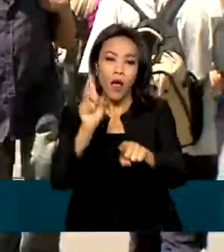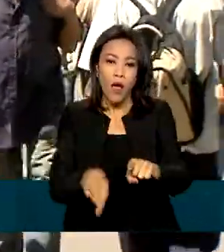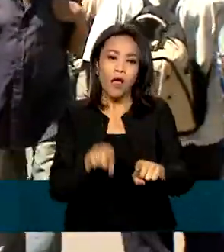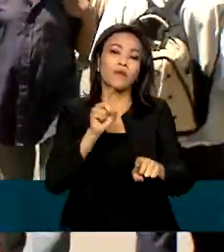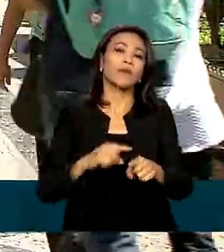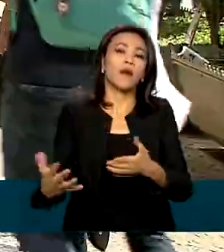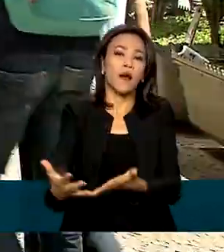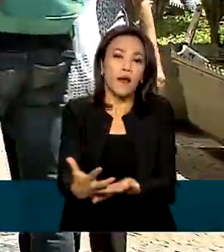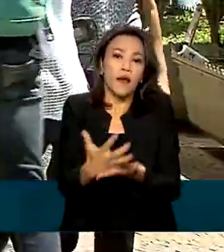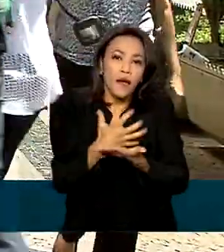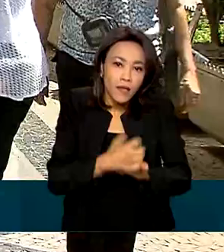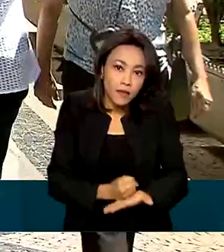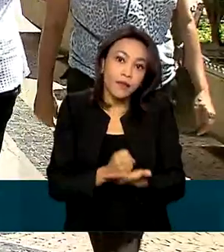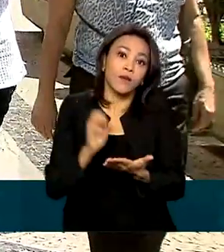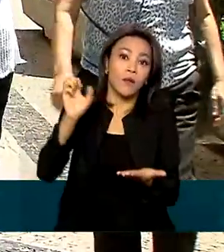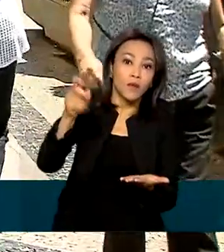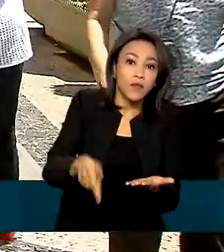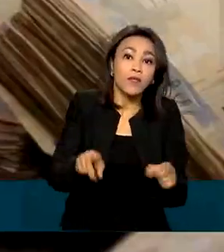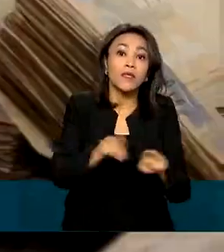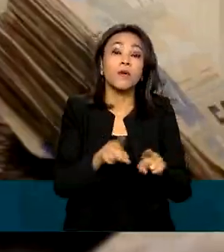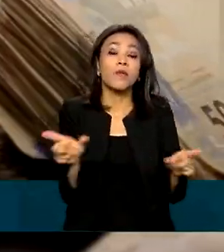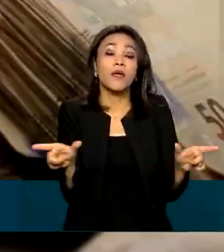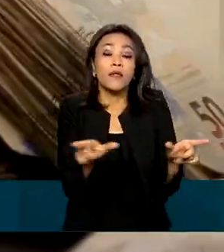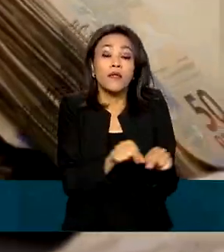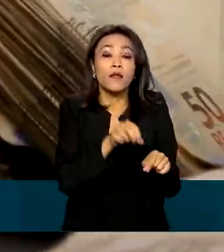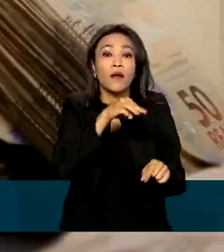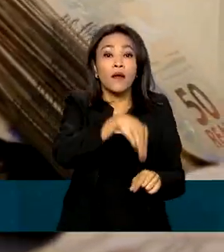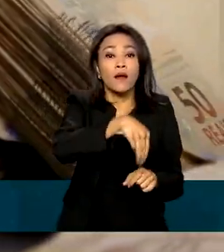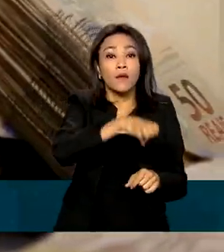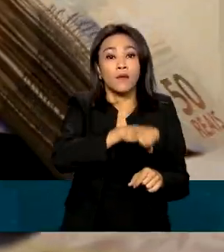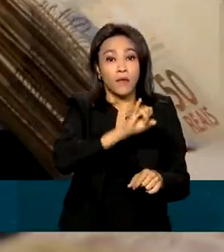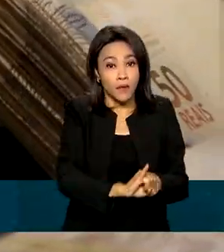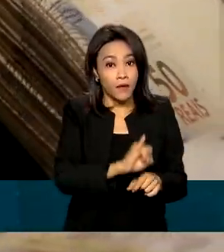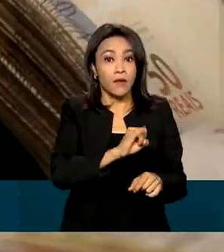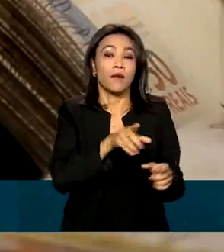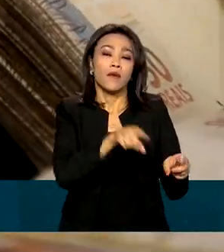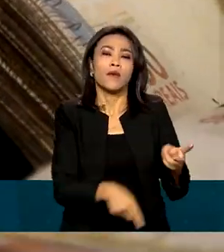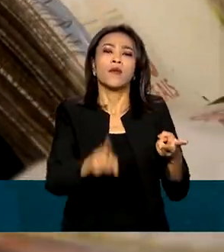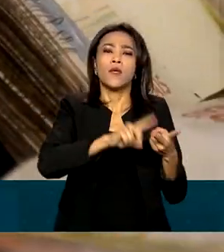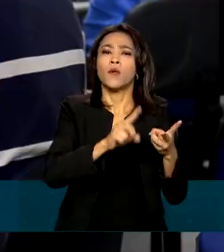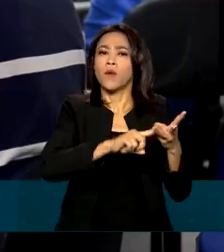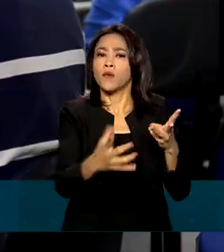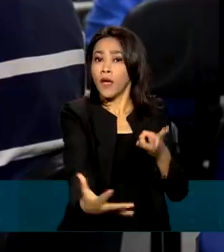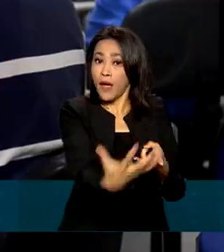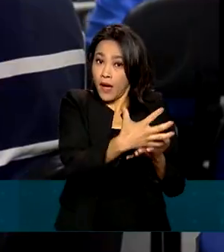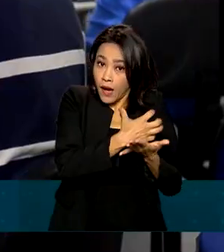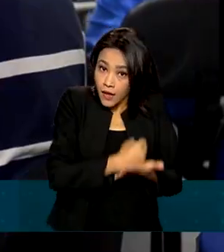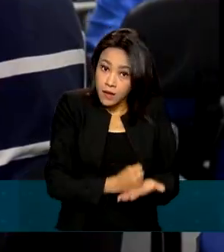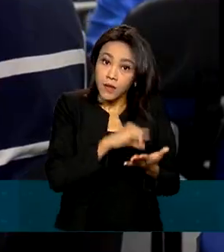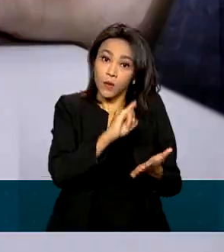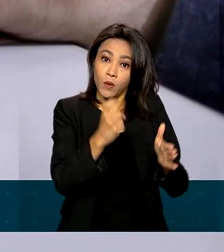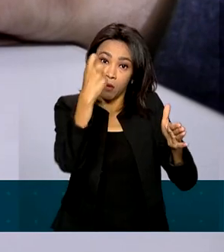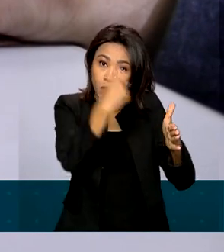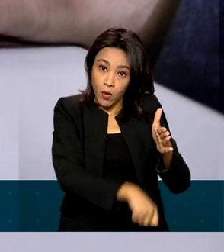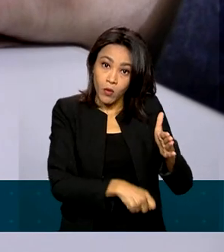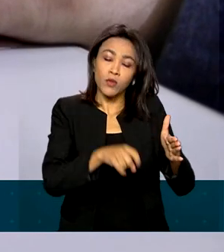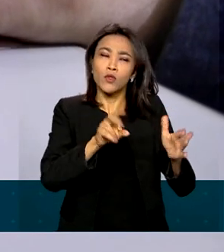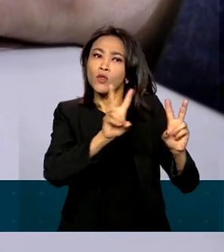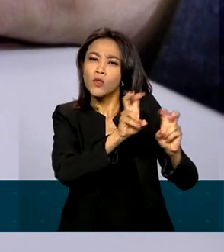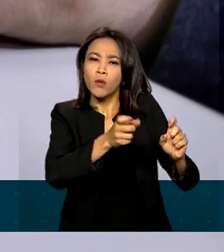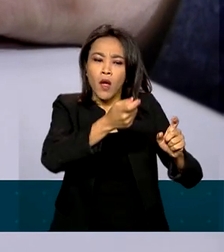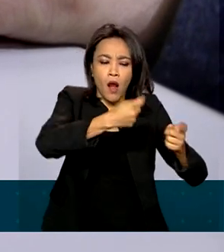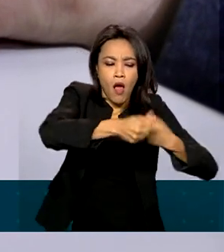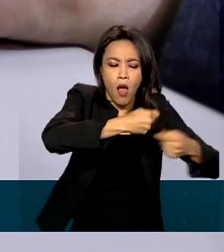previdenciária e do Simples Nacional e o crescimento da arrecadação do imposto de renda sobre investimentos no mercado